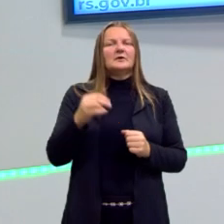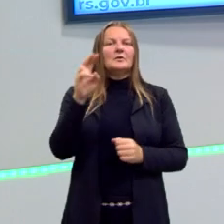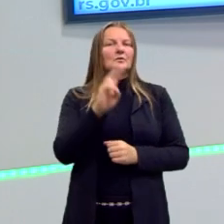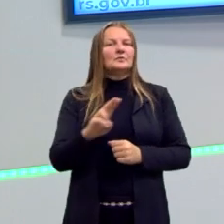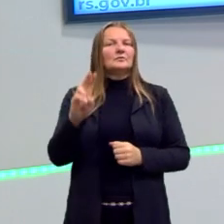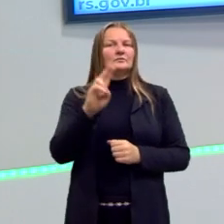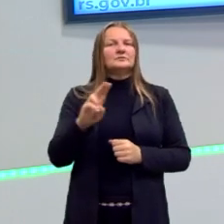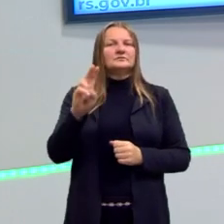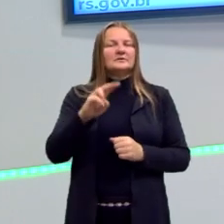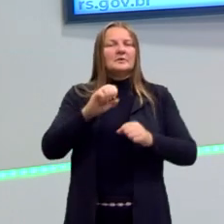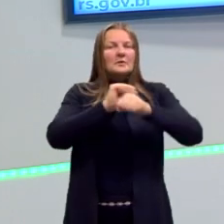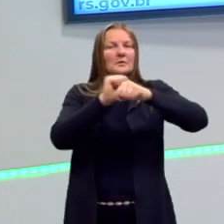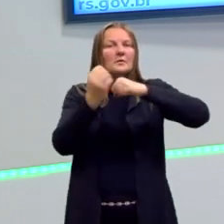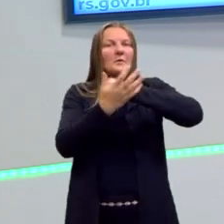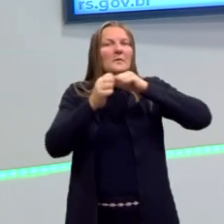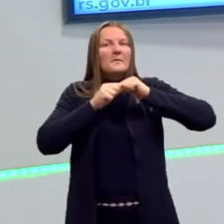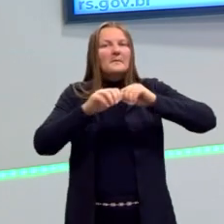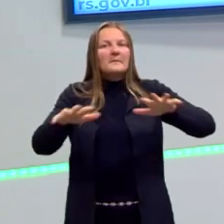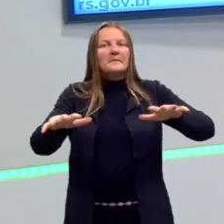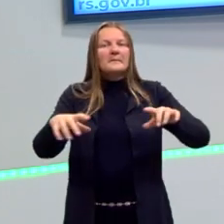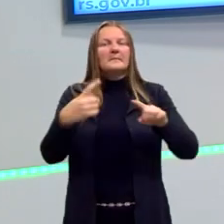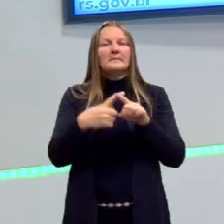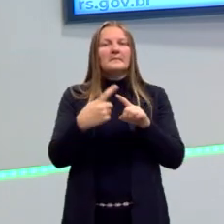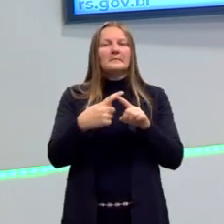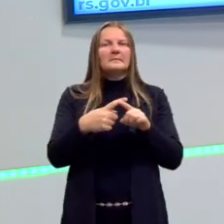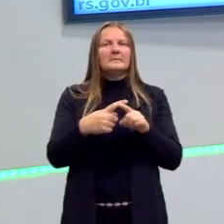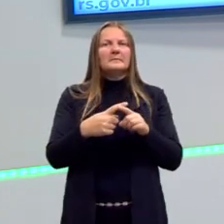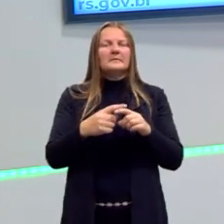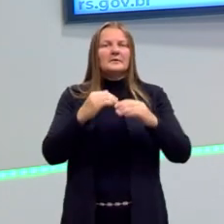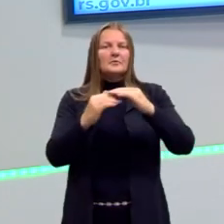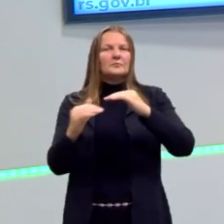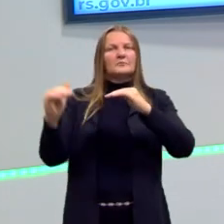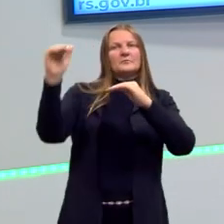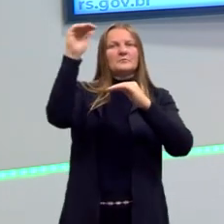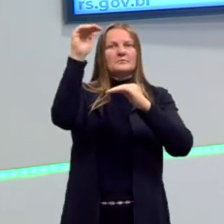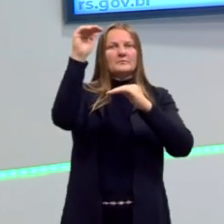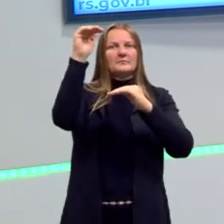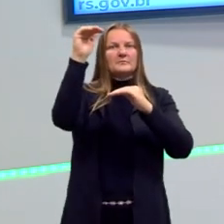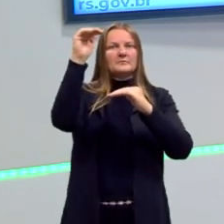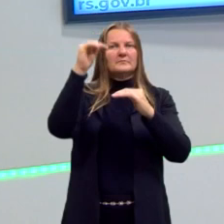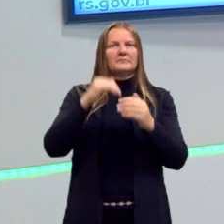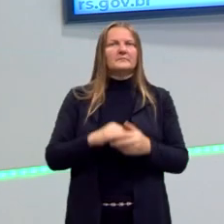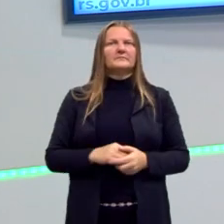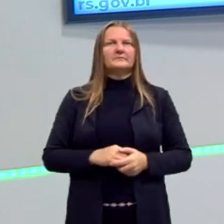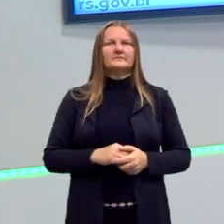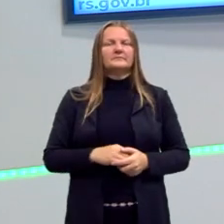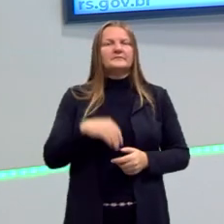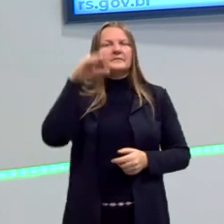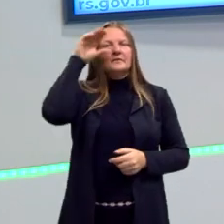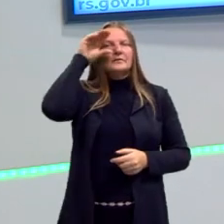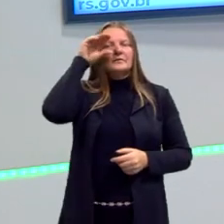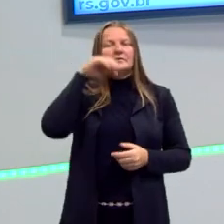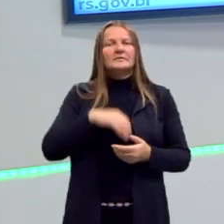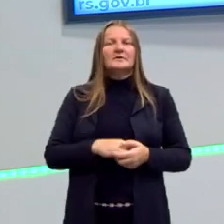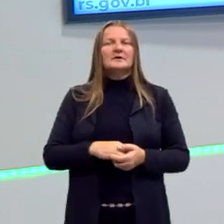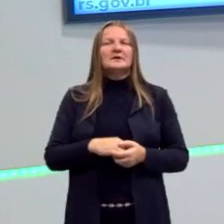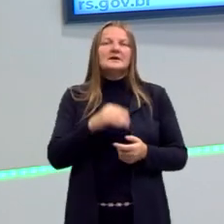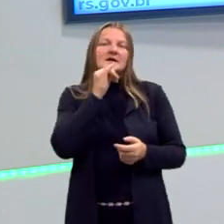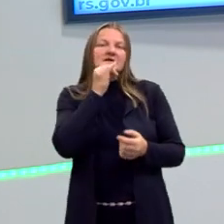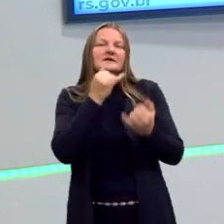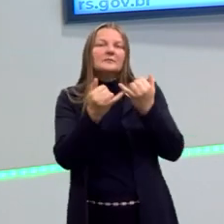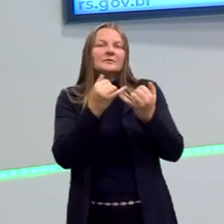utilizado a pandemia para se sobressaírem. E nós podemos observar, por exemplo, o Boris Johnson, da